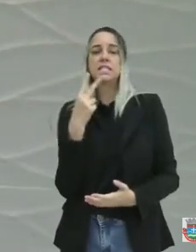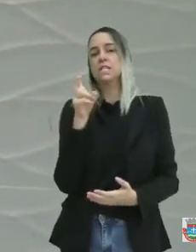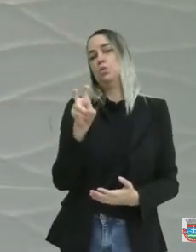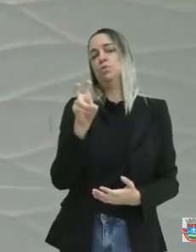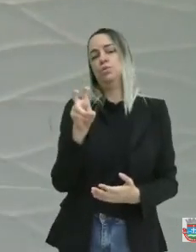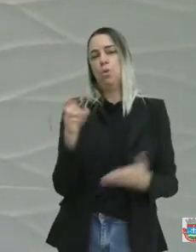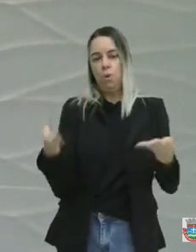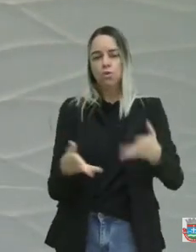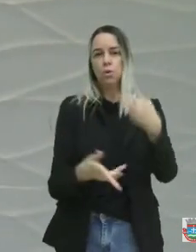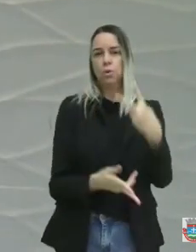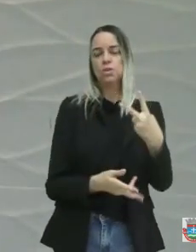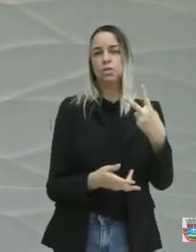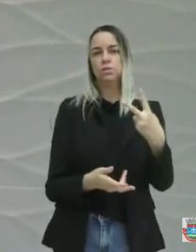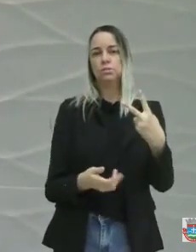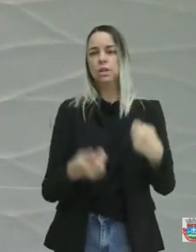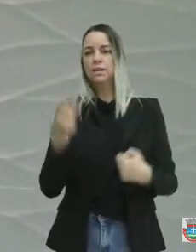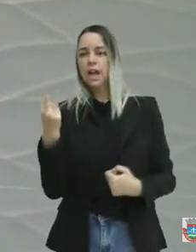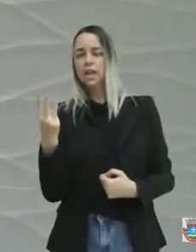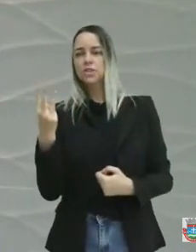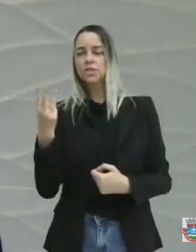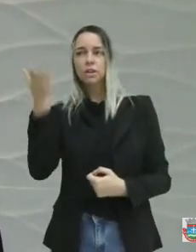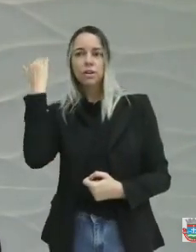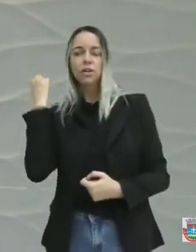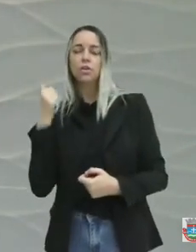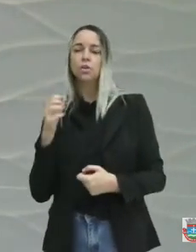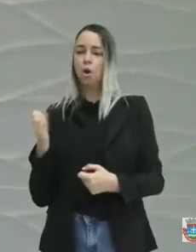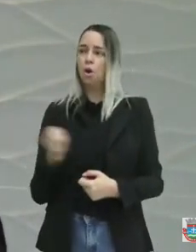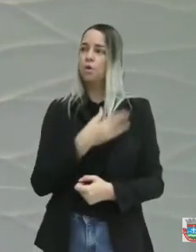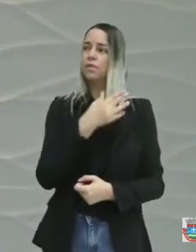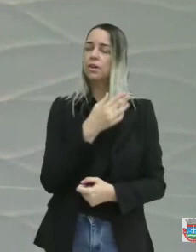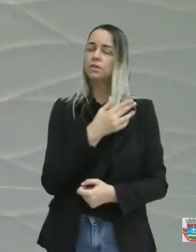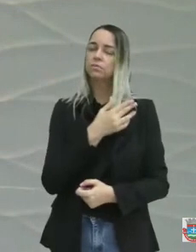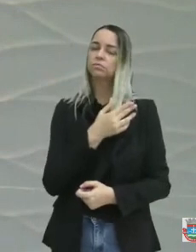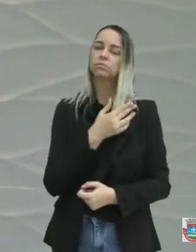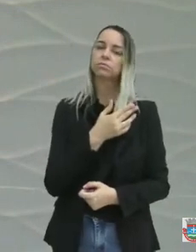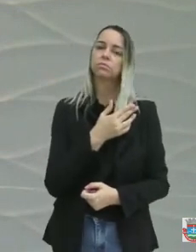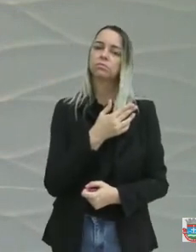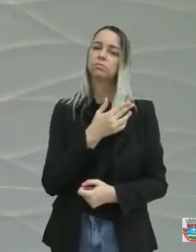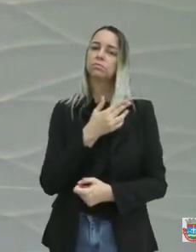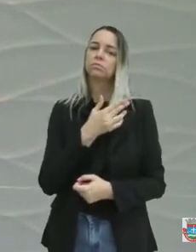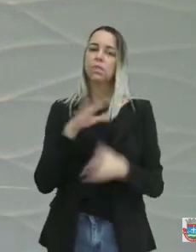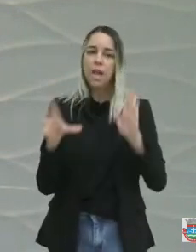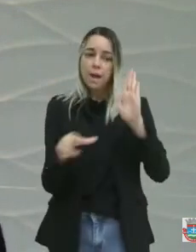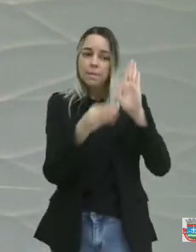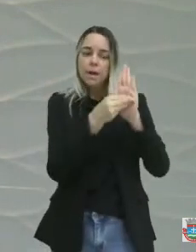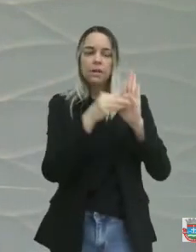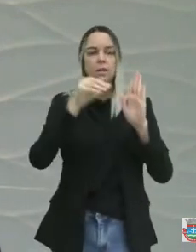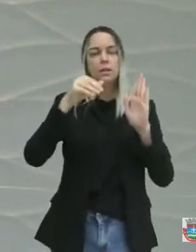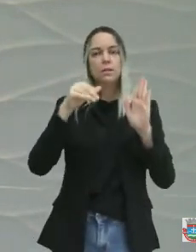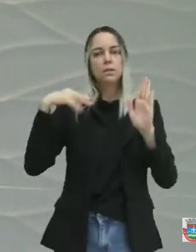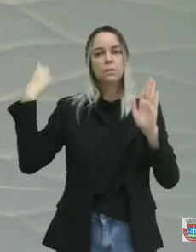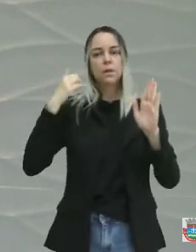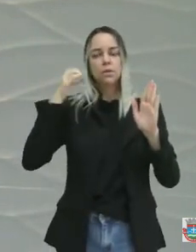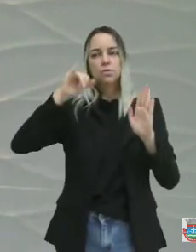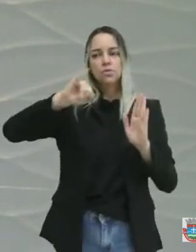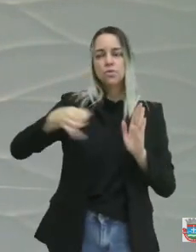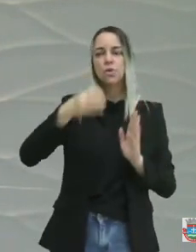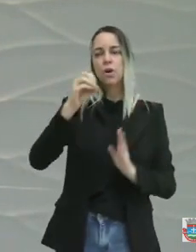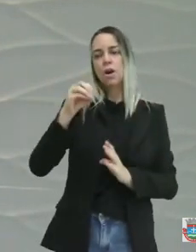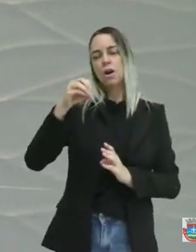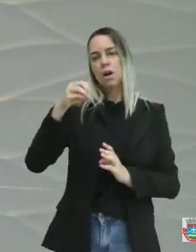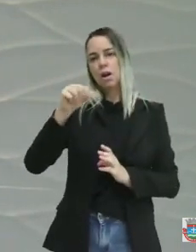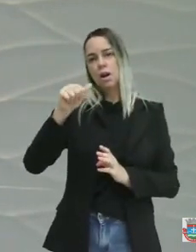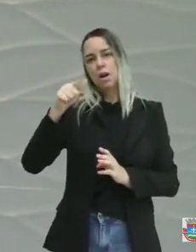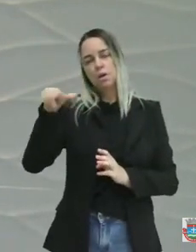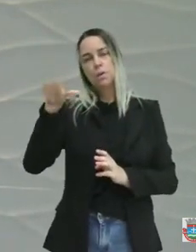eração de terra, e com três grades novas em emenda do deputado João Fernando Coutinho, através do vereador Alvanildo.